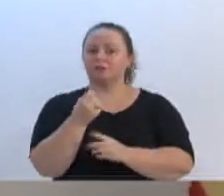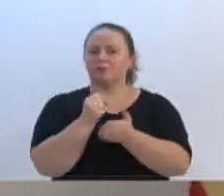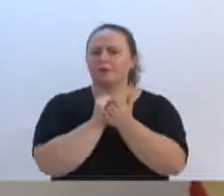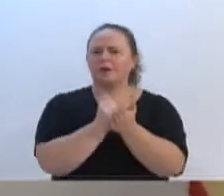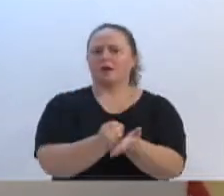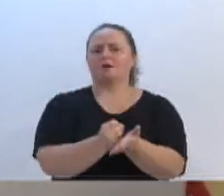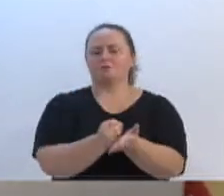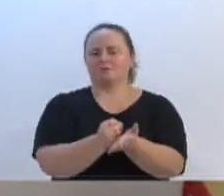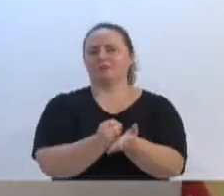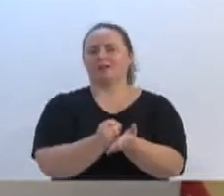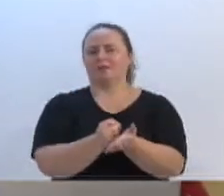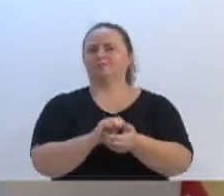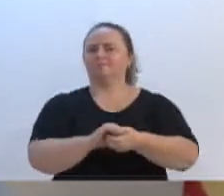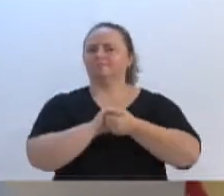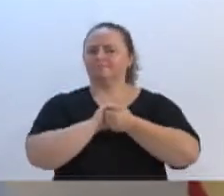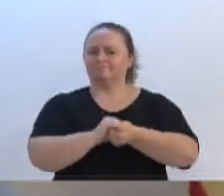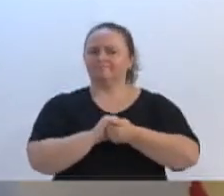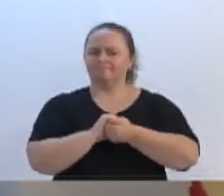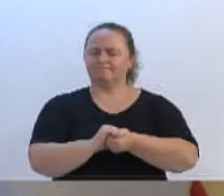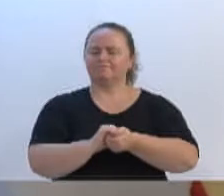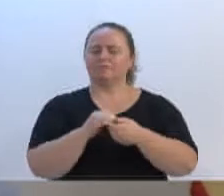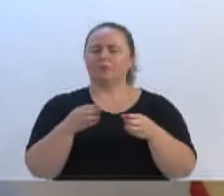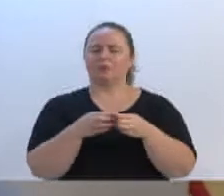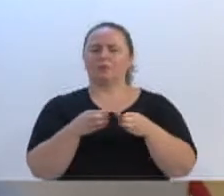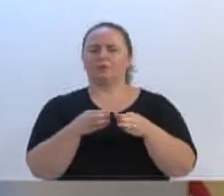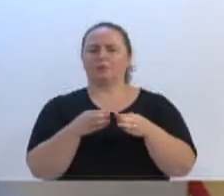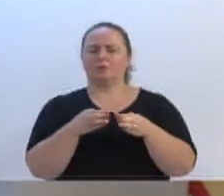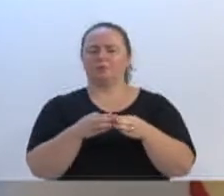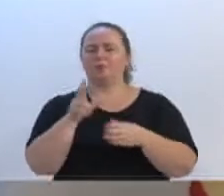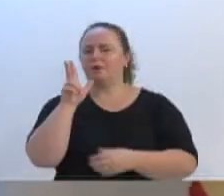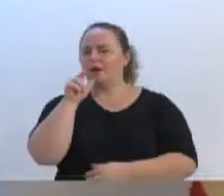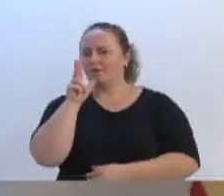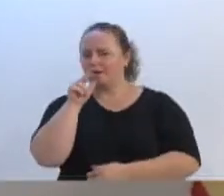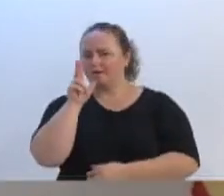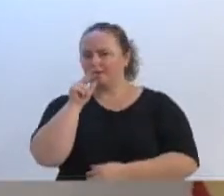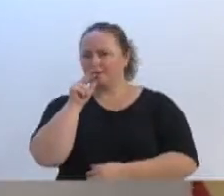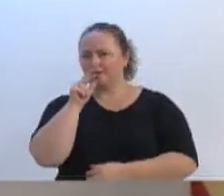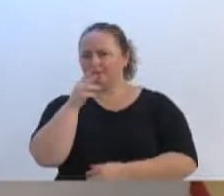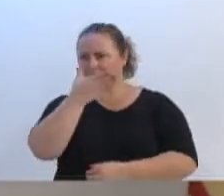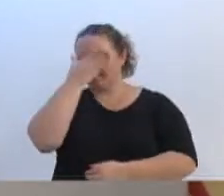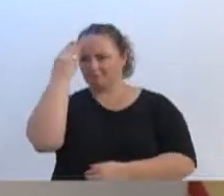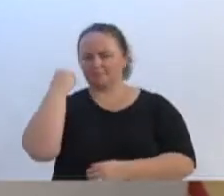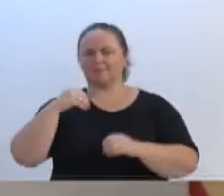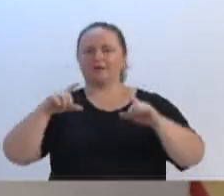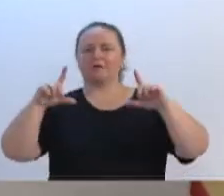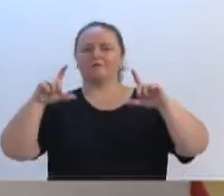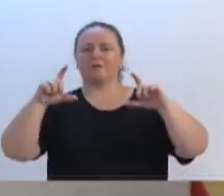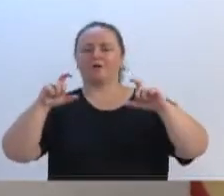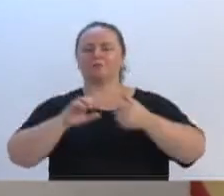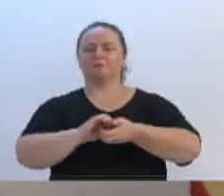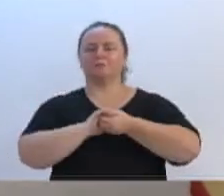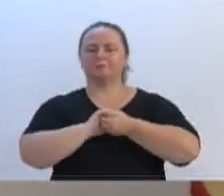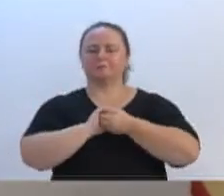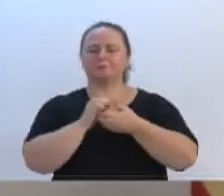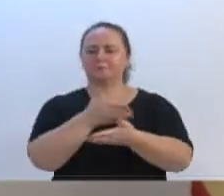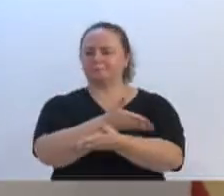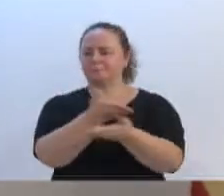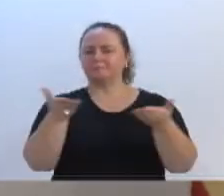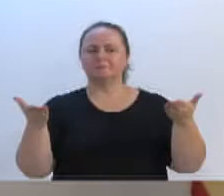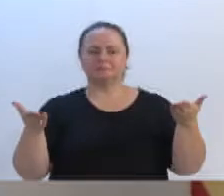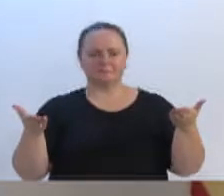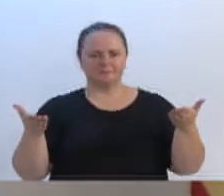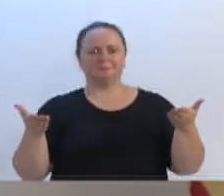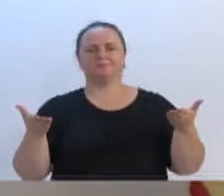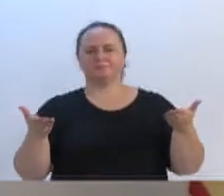verdade. Parabéns a toda a equipe do Salão Água Verde. Olha, esqueceu de botar foto, não Ari? Parabéns a todos vocês. E dizer,